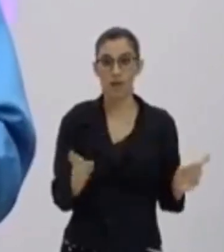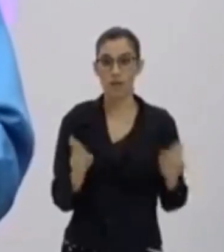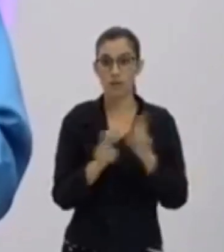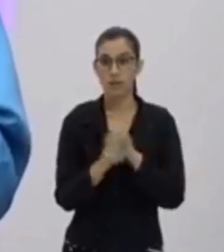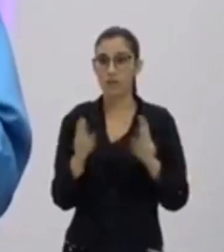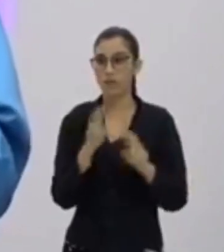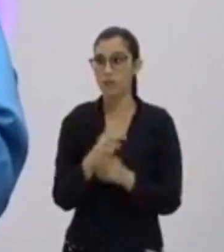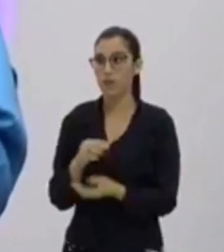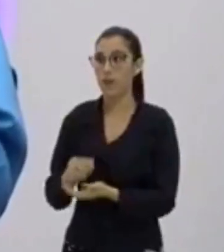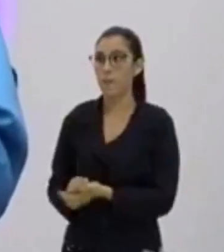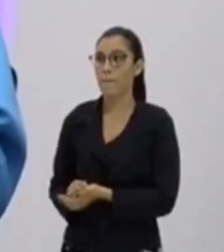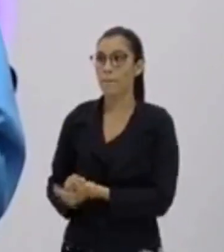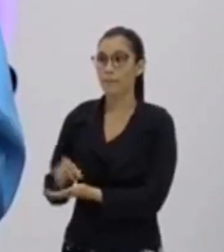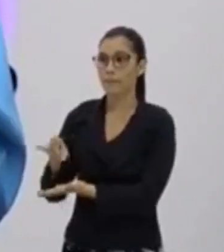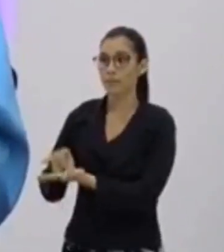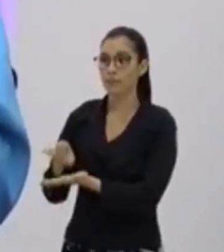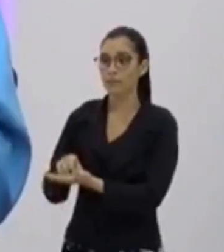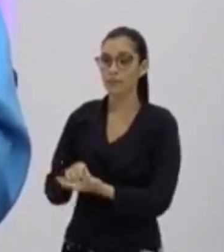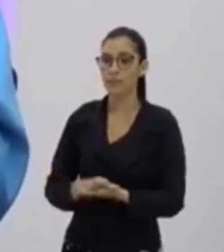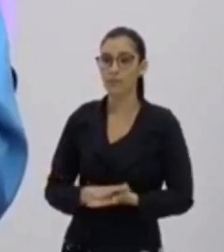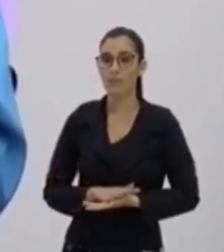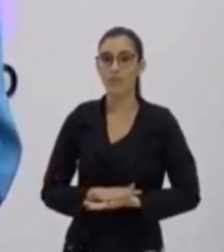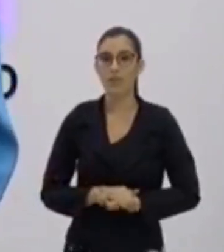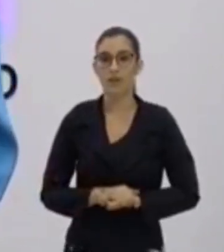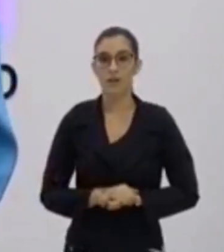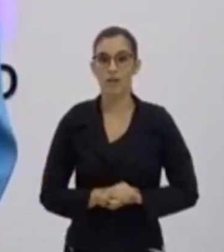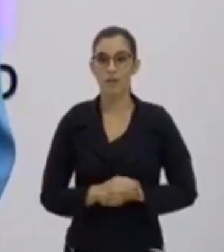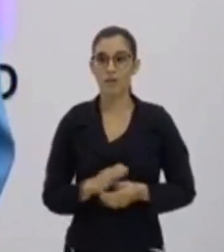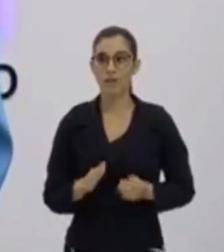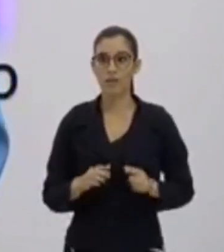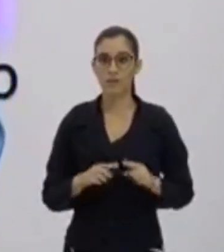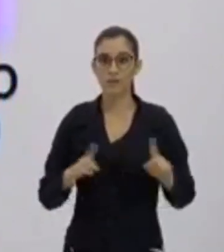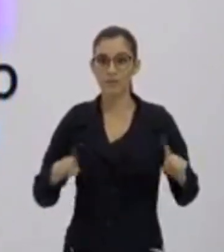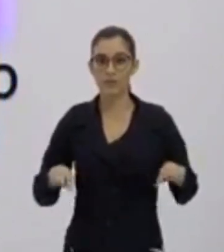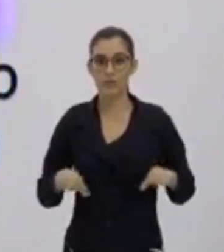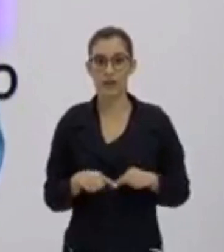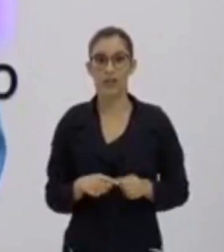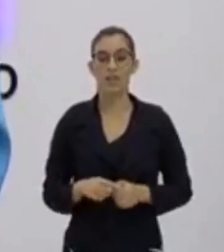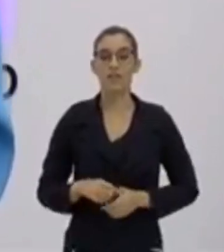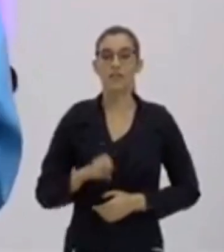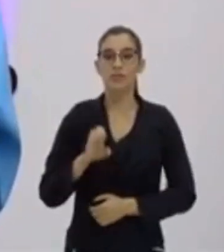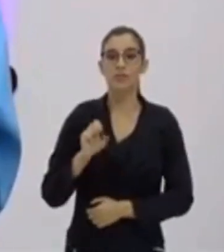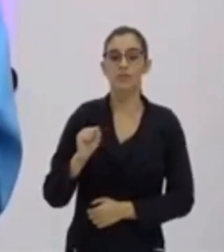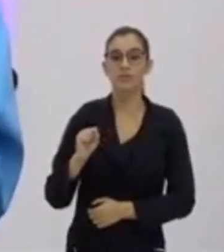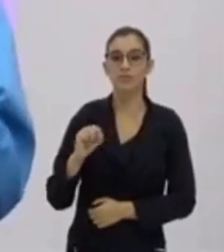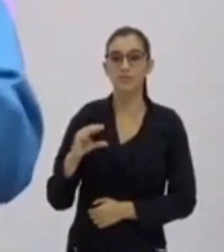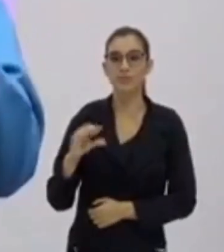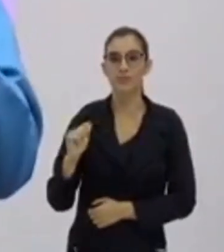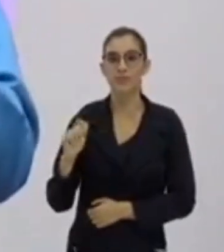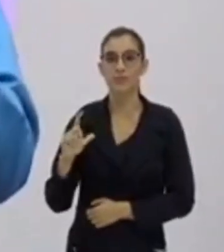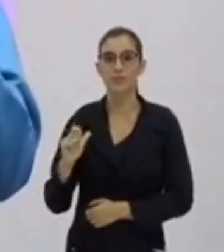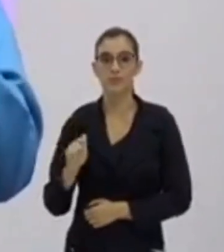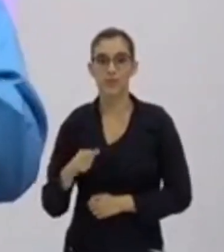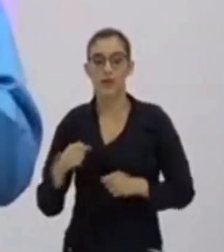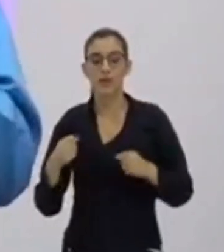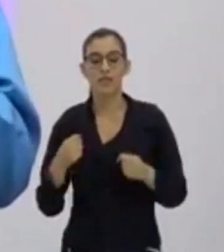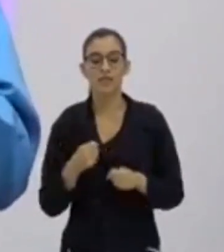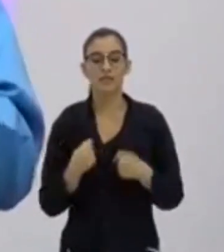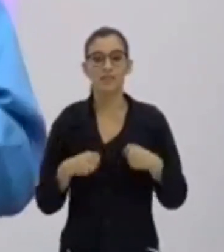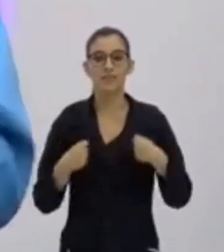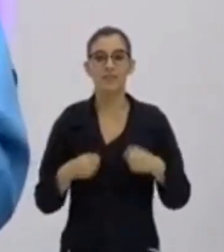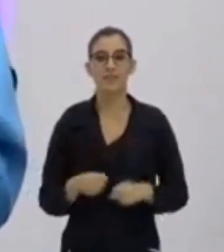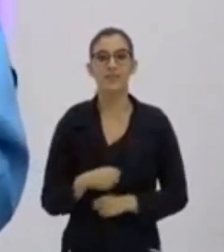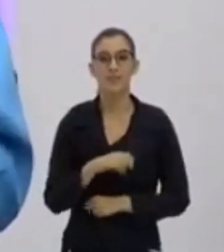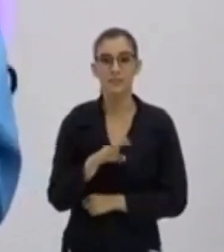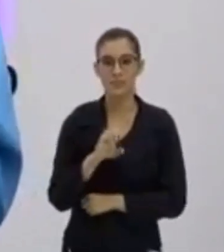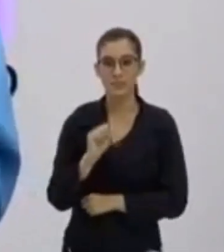E essa proporção se dará através da escala. Então, quando você produz a escala, tu mostra o real